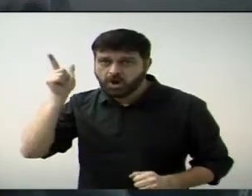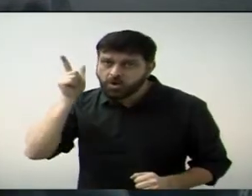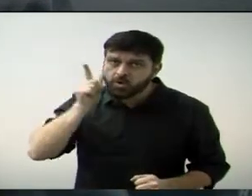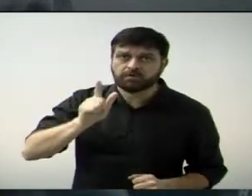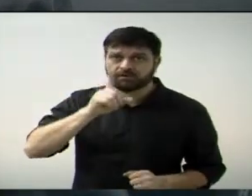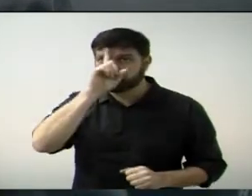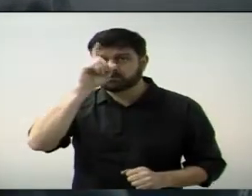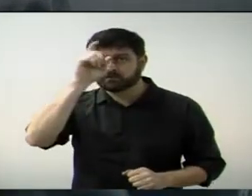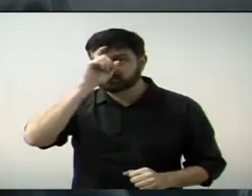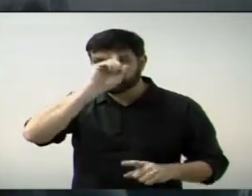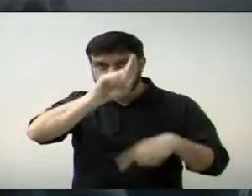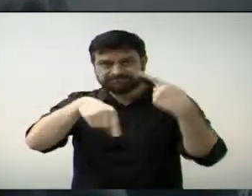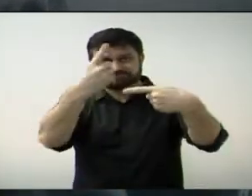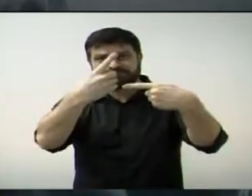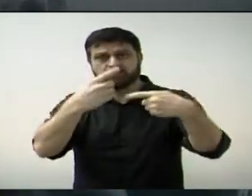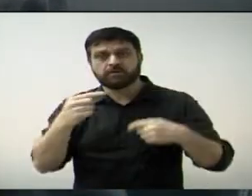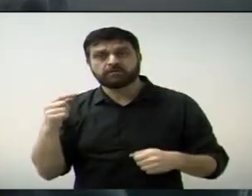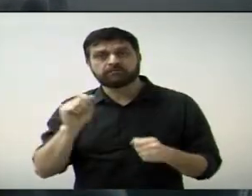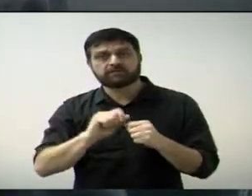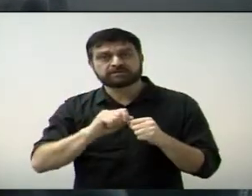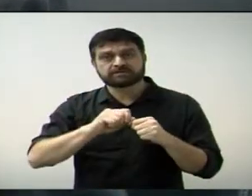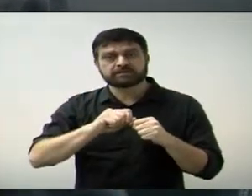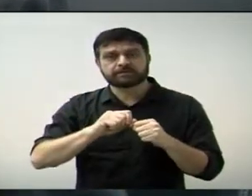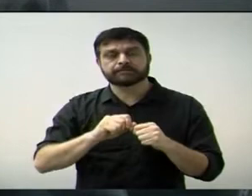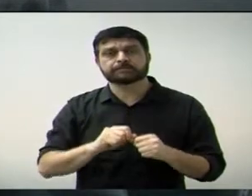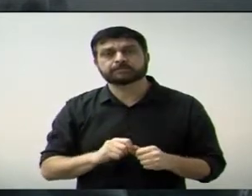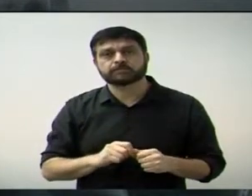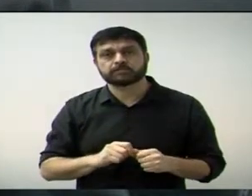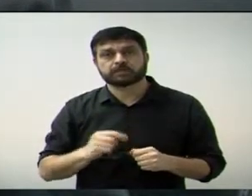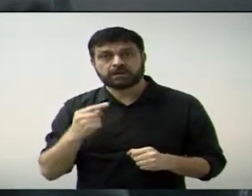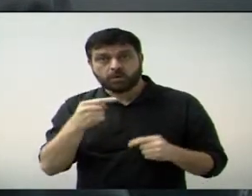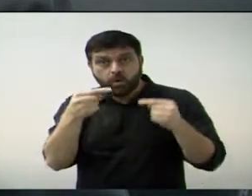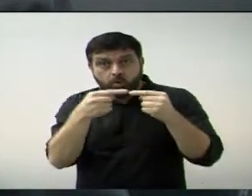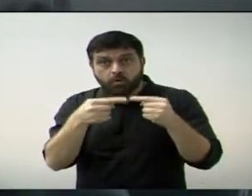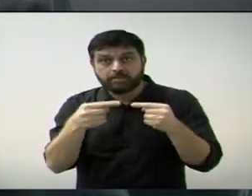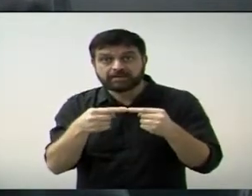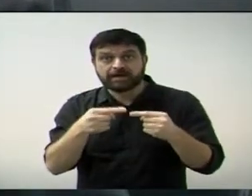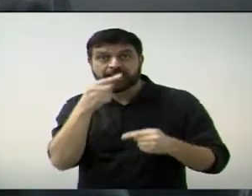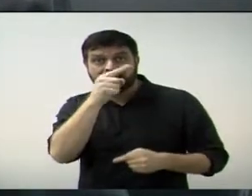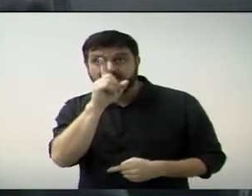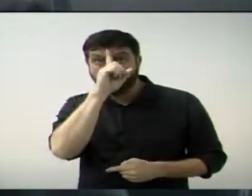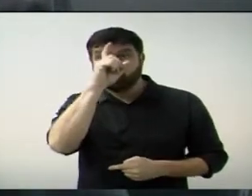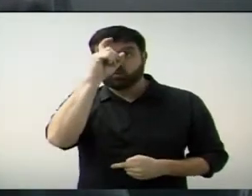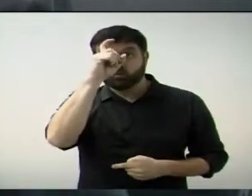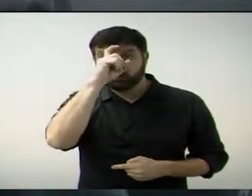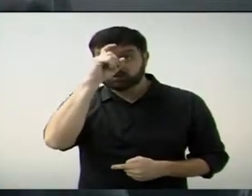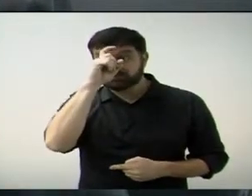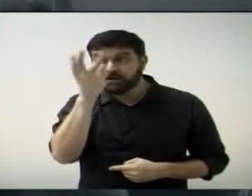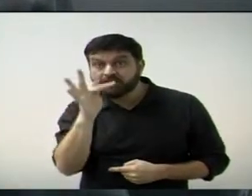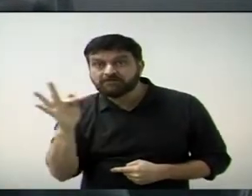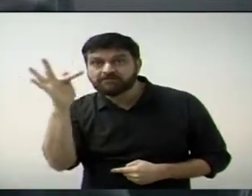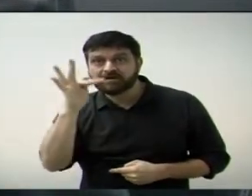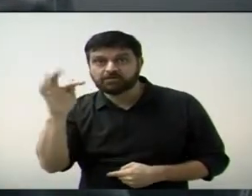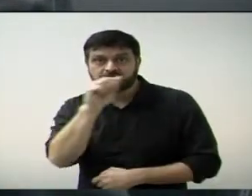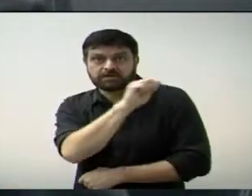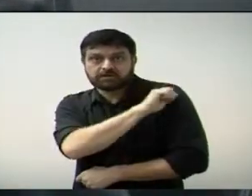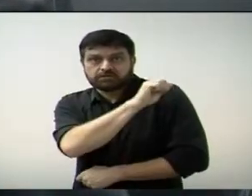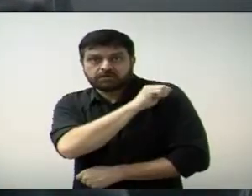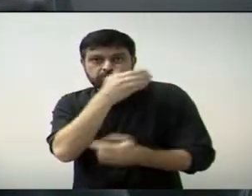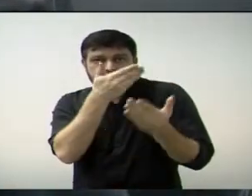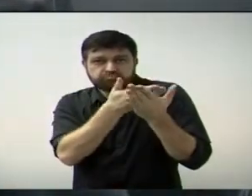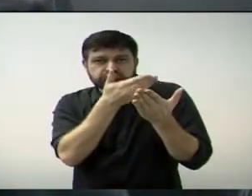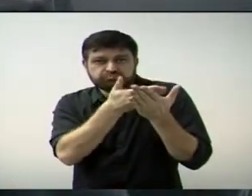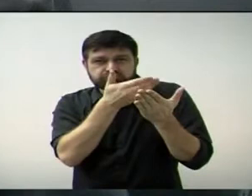Paulínia em um hospital universitário, a gente teria, sim, um apoio dos